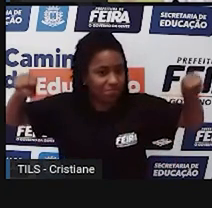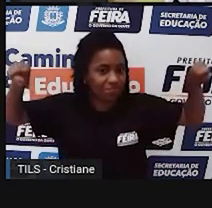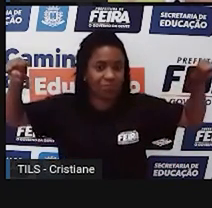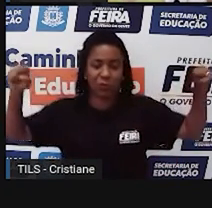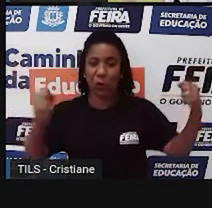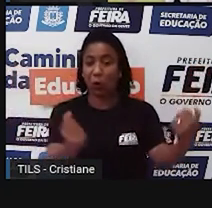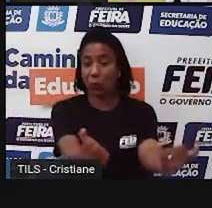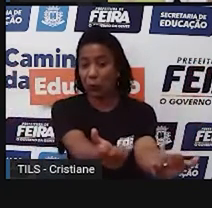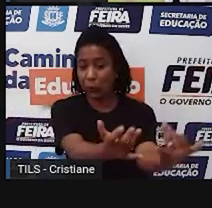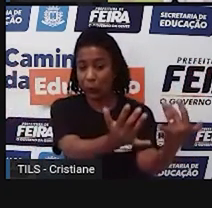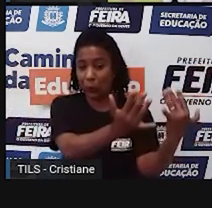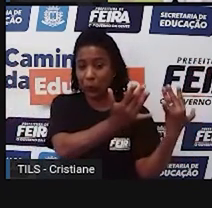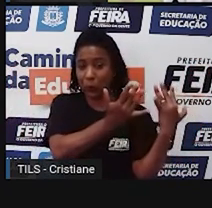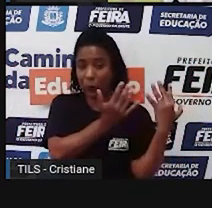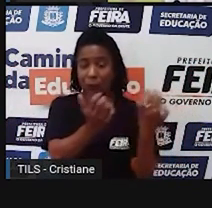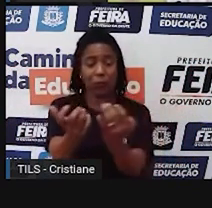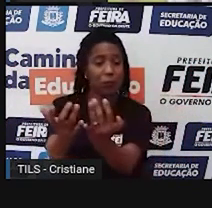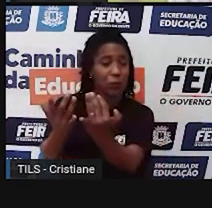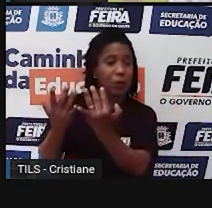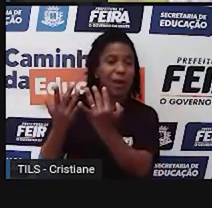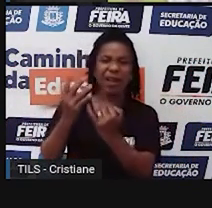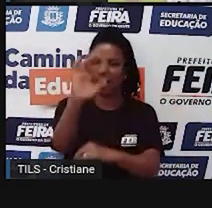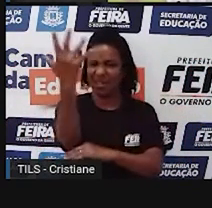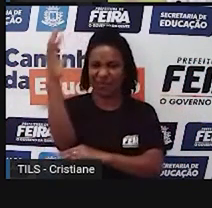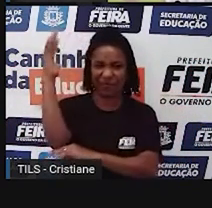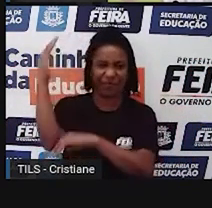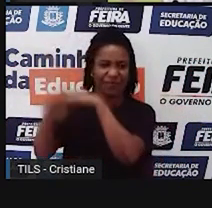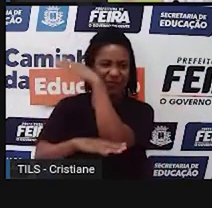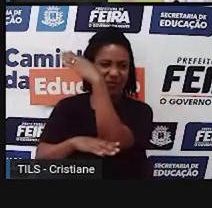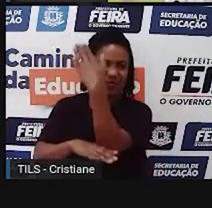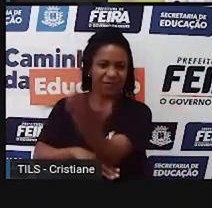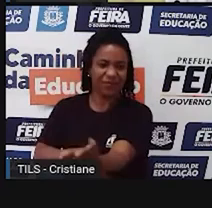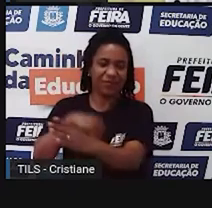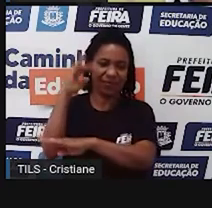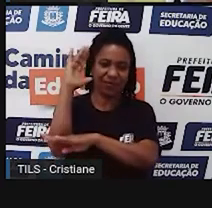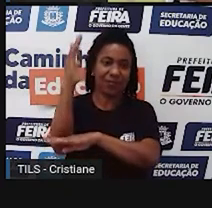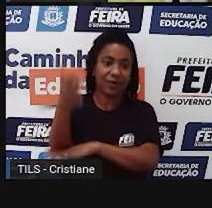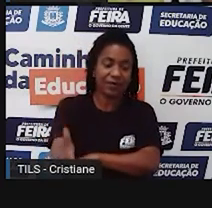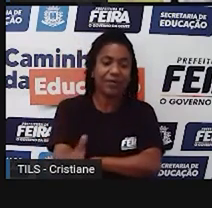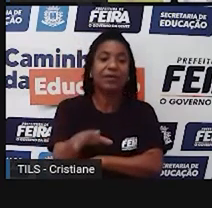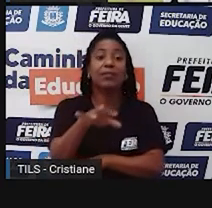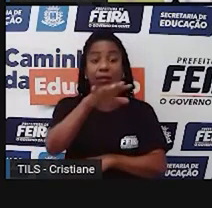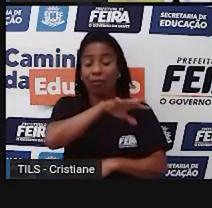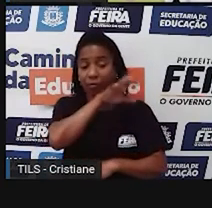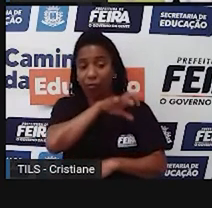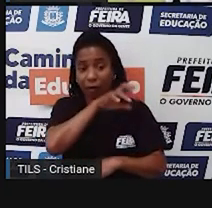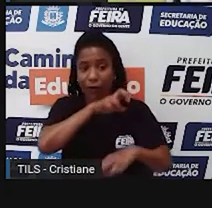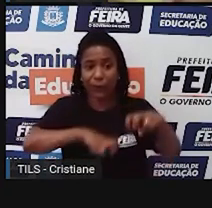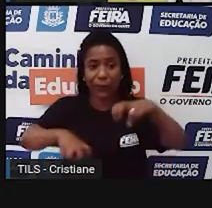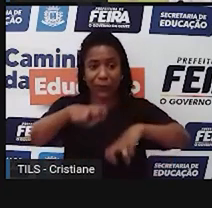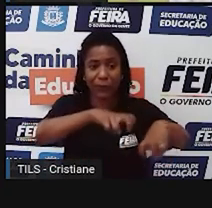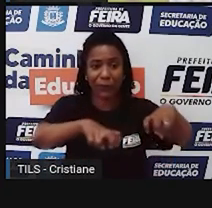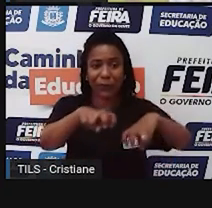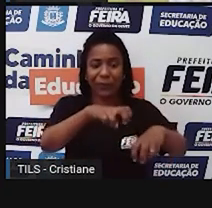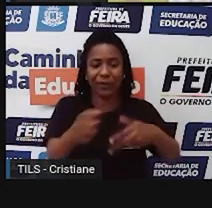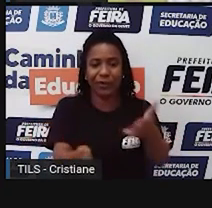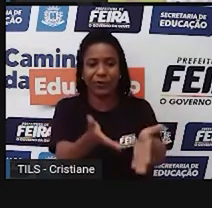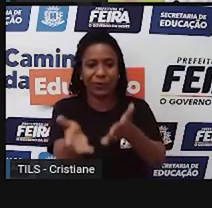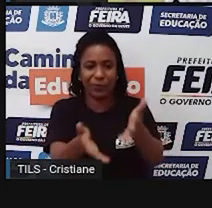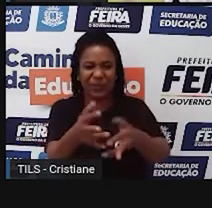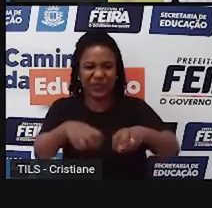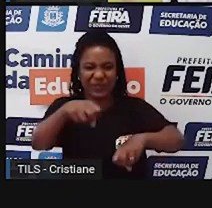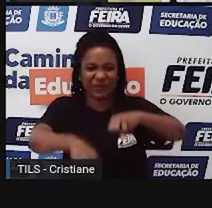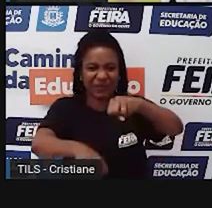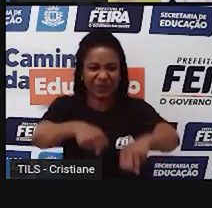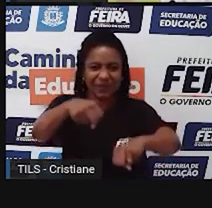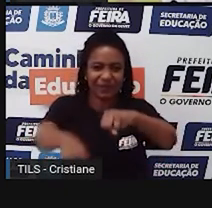desmatamento, o processo de compactação dos solos, né, com a criação dos animais, abrindo aquelas clareiras, começamos a interferir também